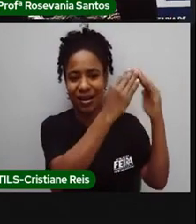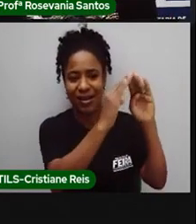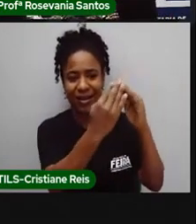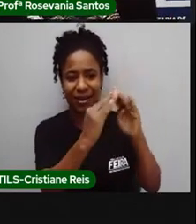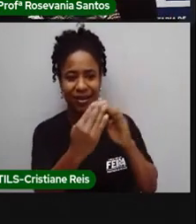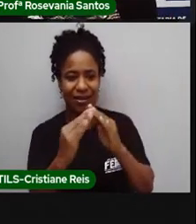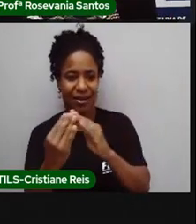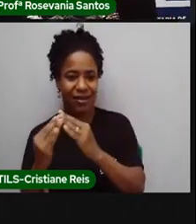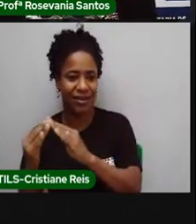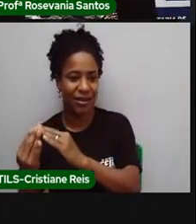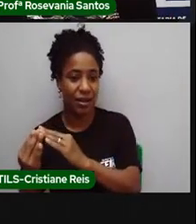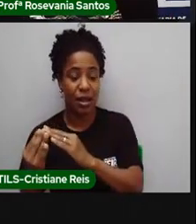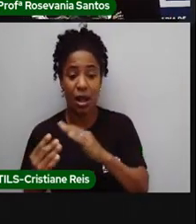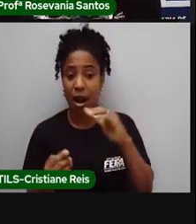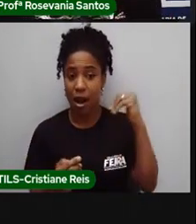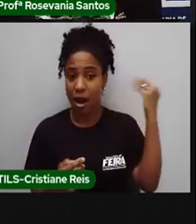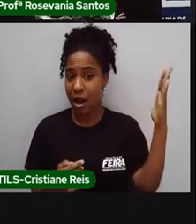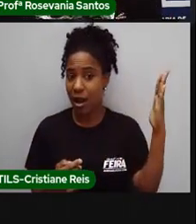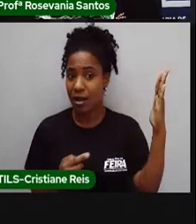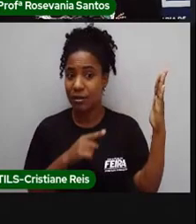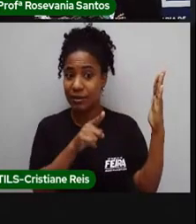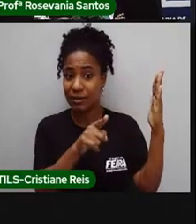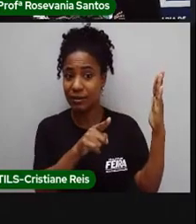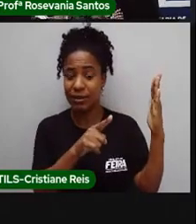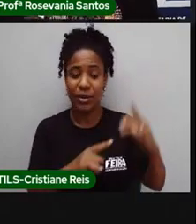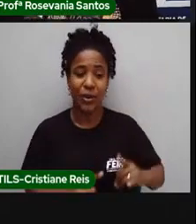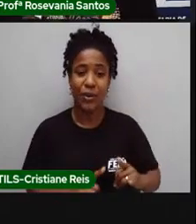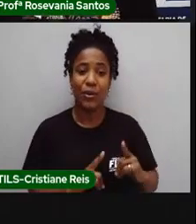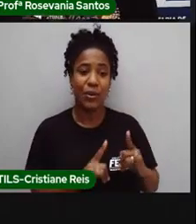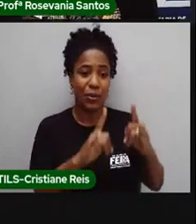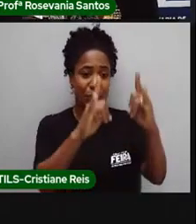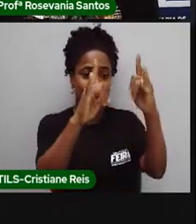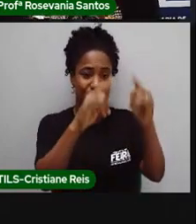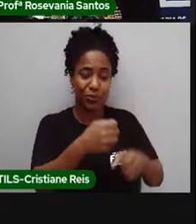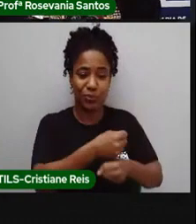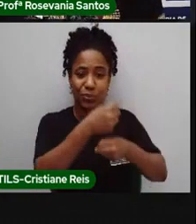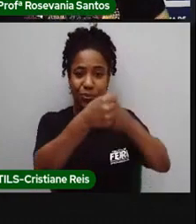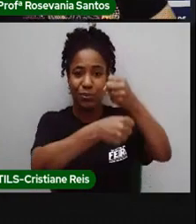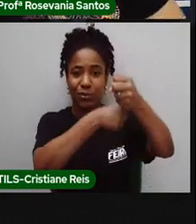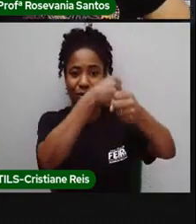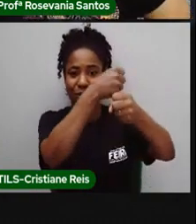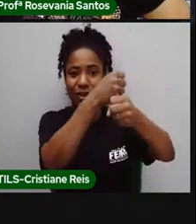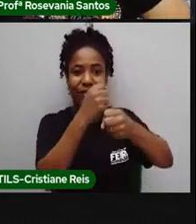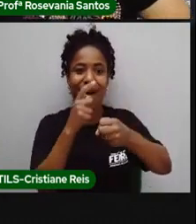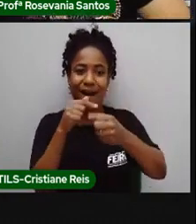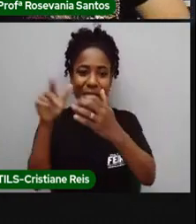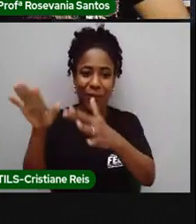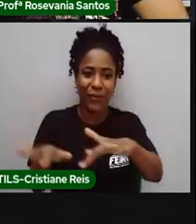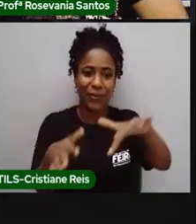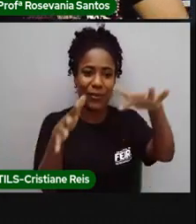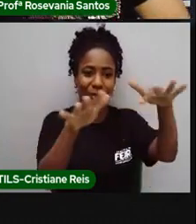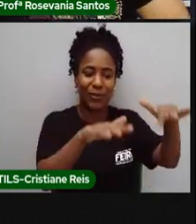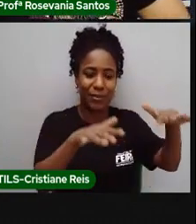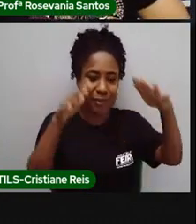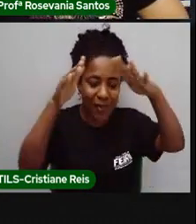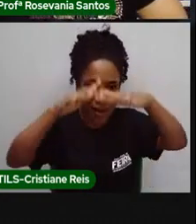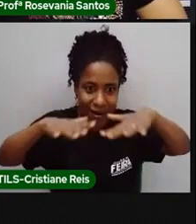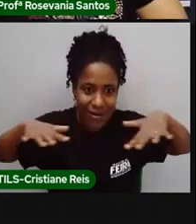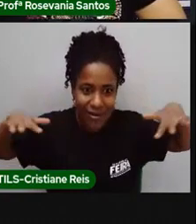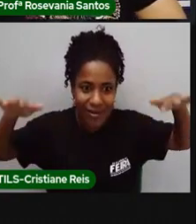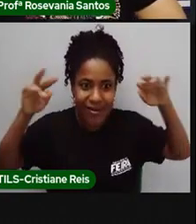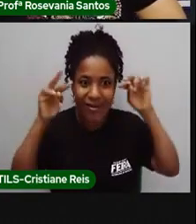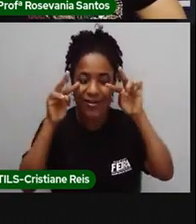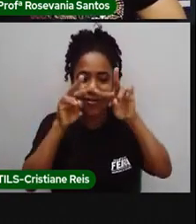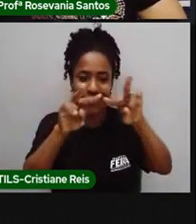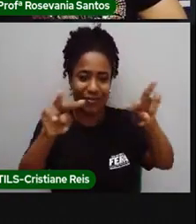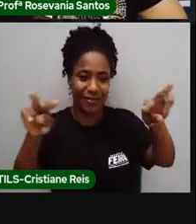alguns prédios, alguns condomínios com a vista para o mar. Então, a gente percebe que a divisão do trabalho e